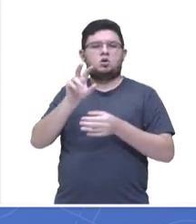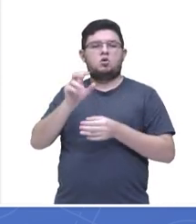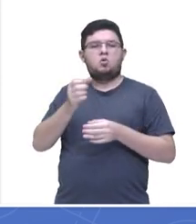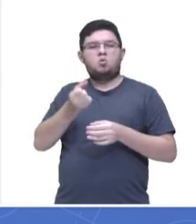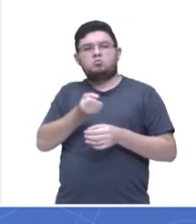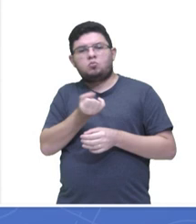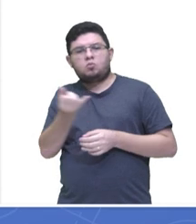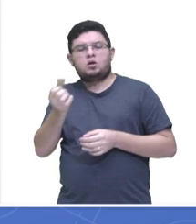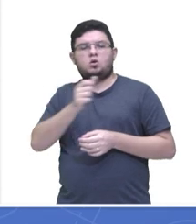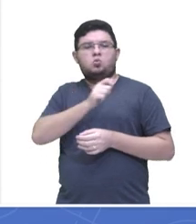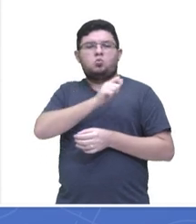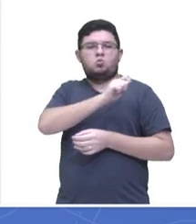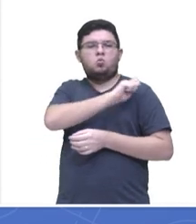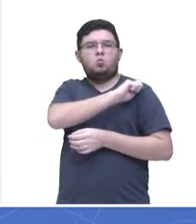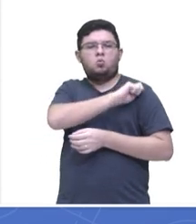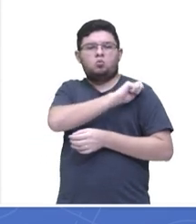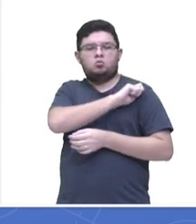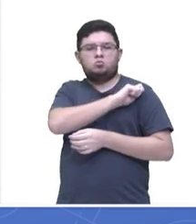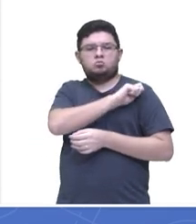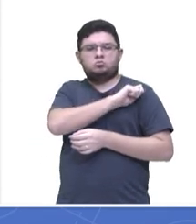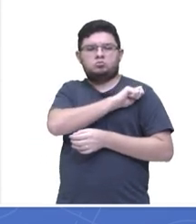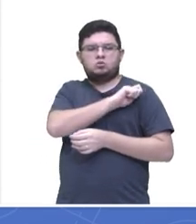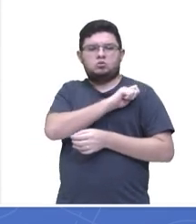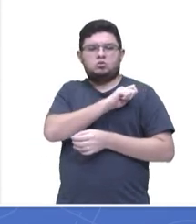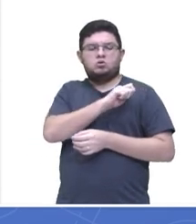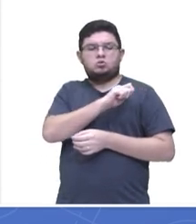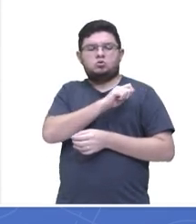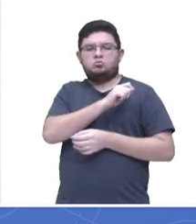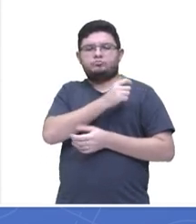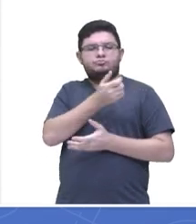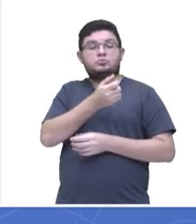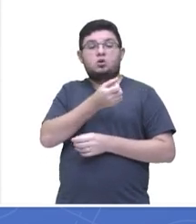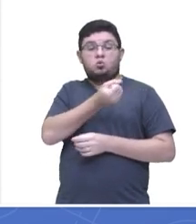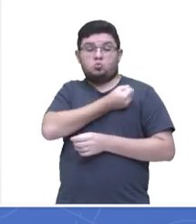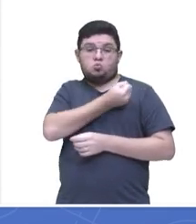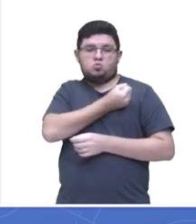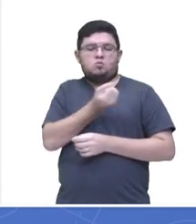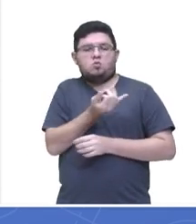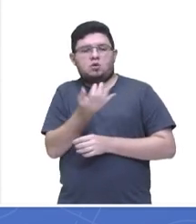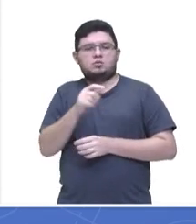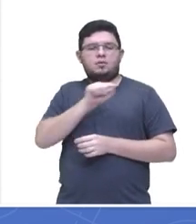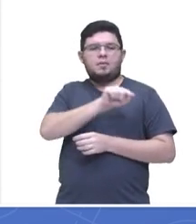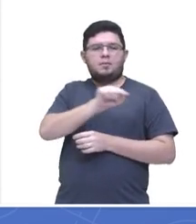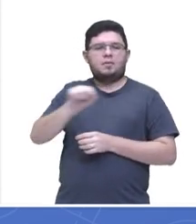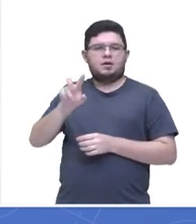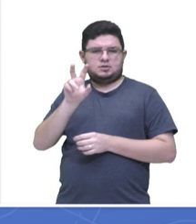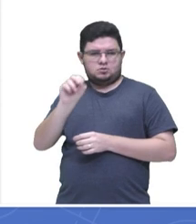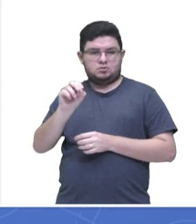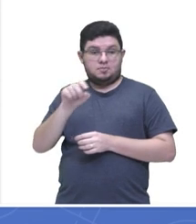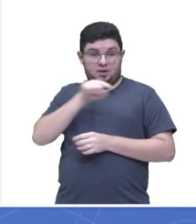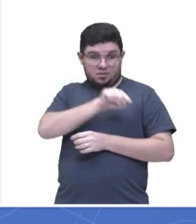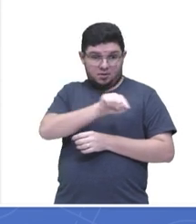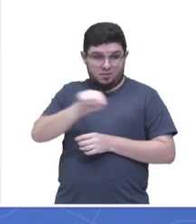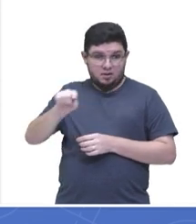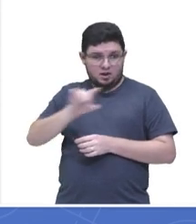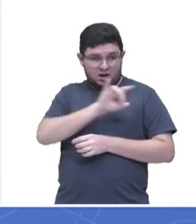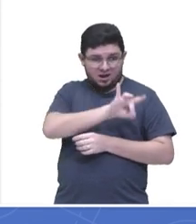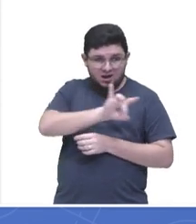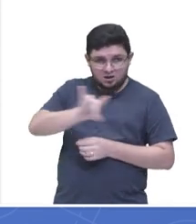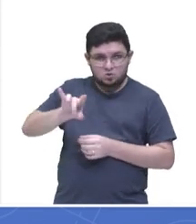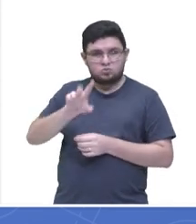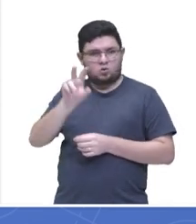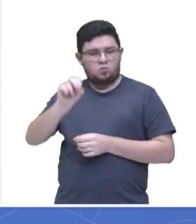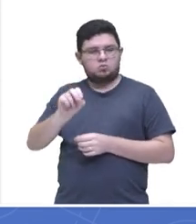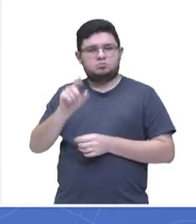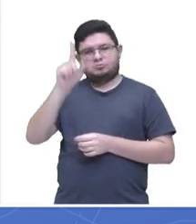De novo, pessoal, nós não sabemos quais são os 50 números individualmente falando,